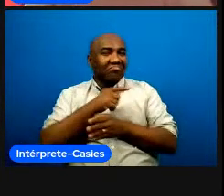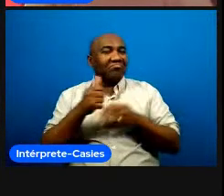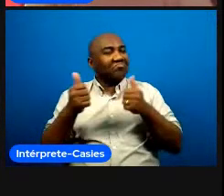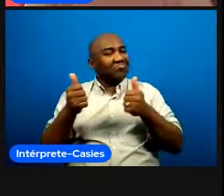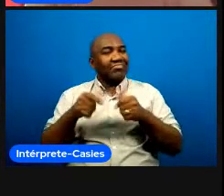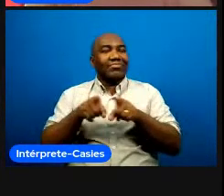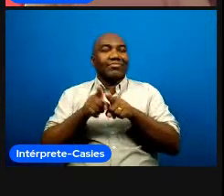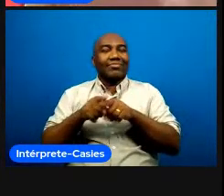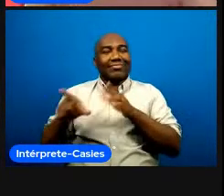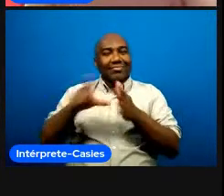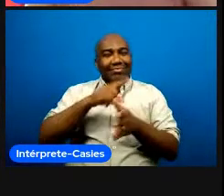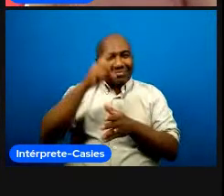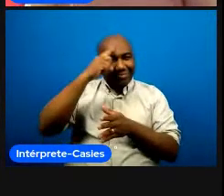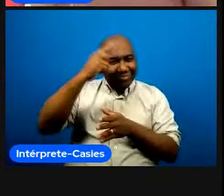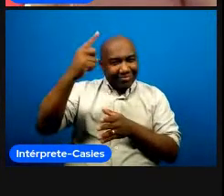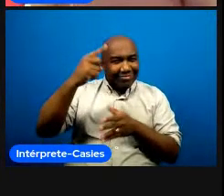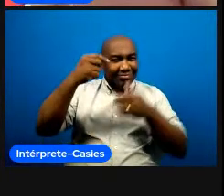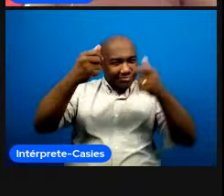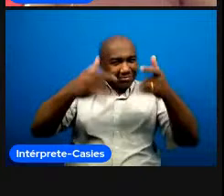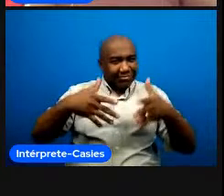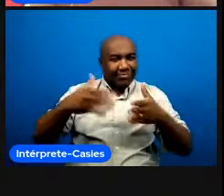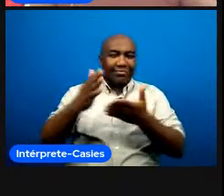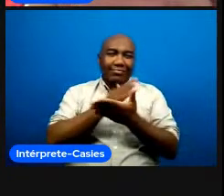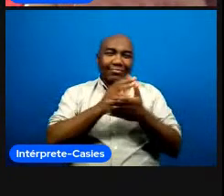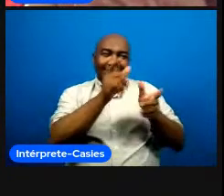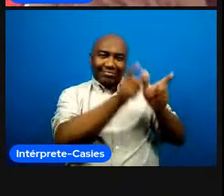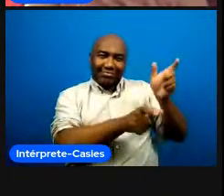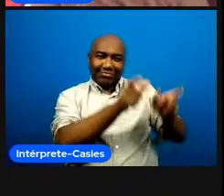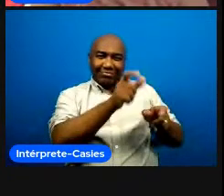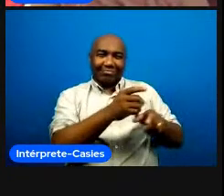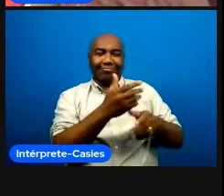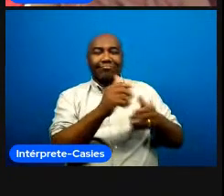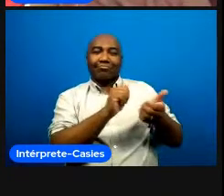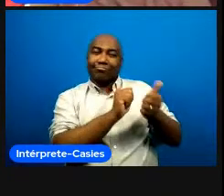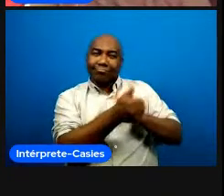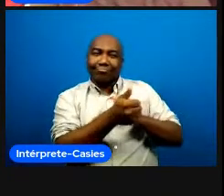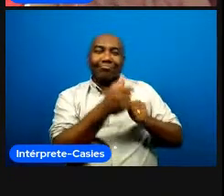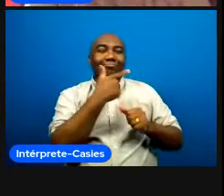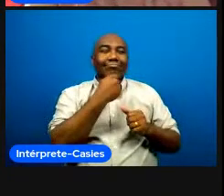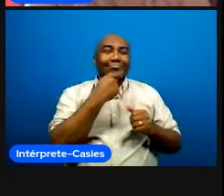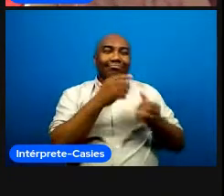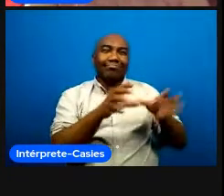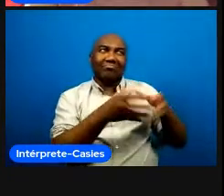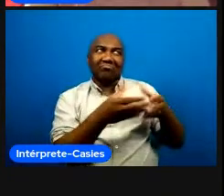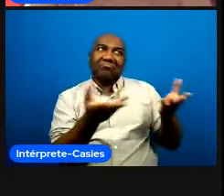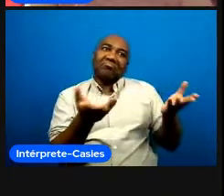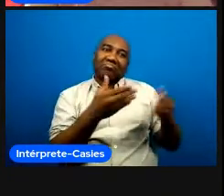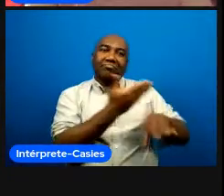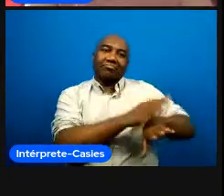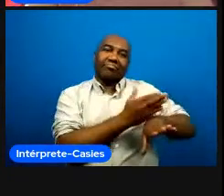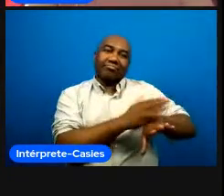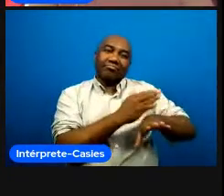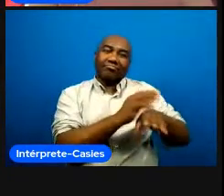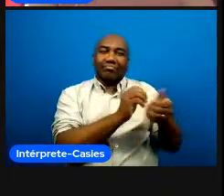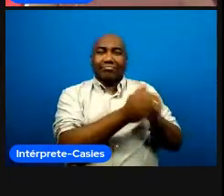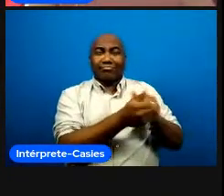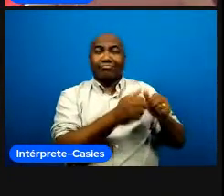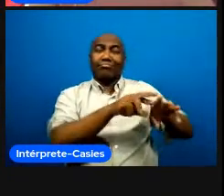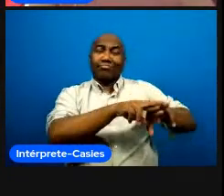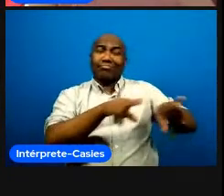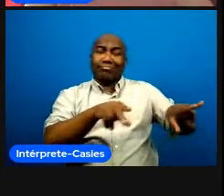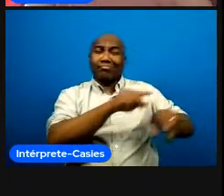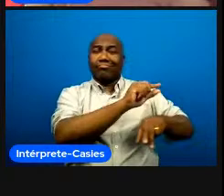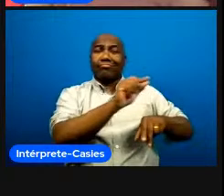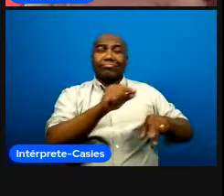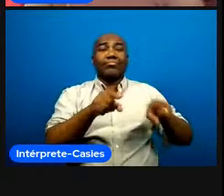comentei lá no começo né que com os atletas é um processo em longo prazo com a gente também né a gente está aberto a aprender mas a gente também tem que ter a